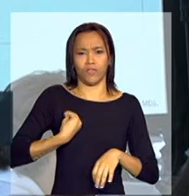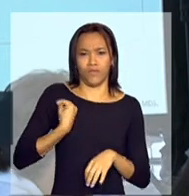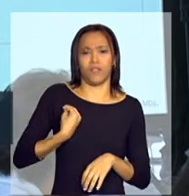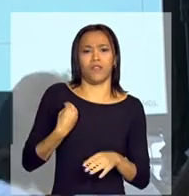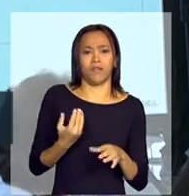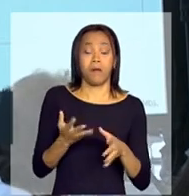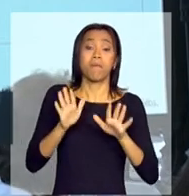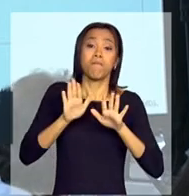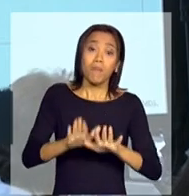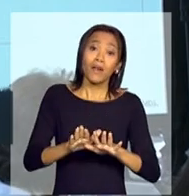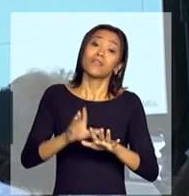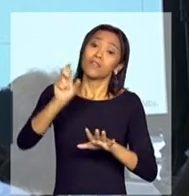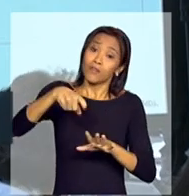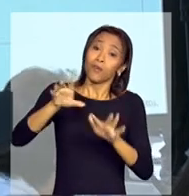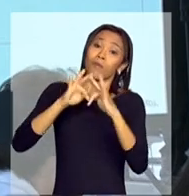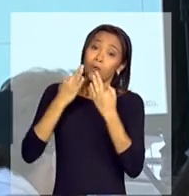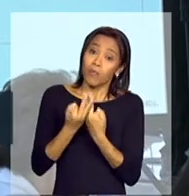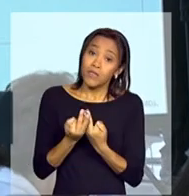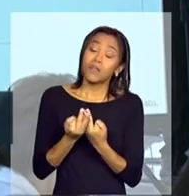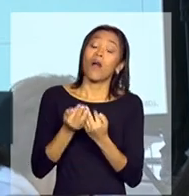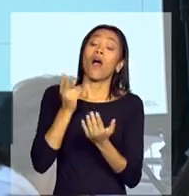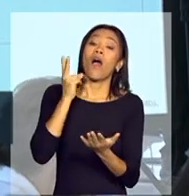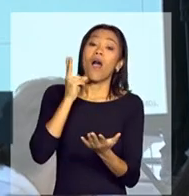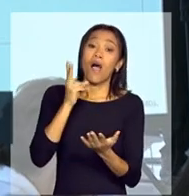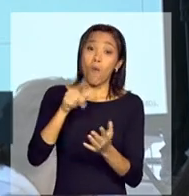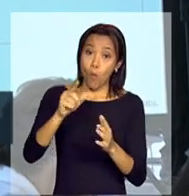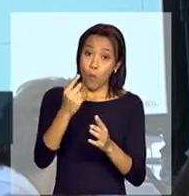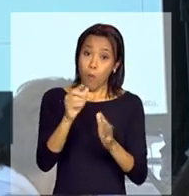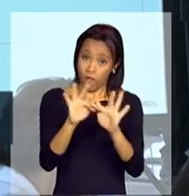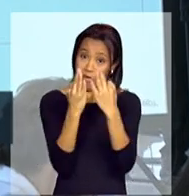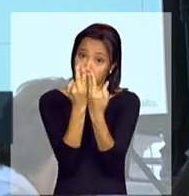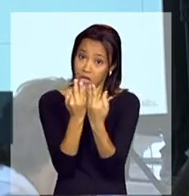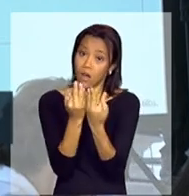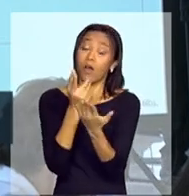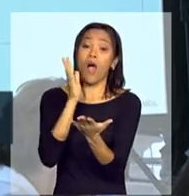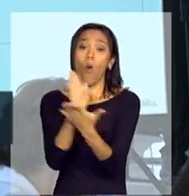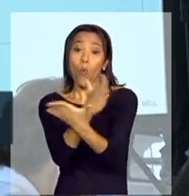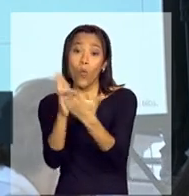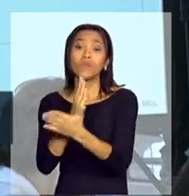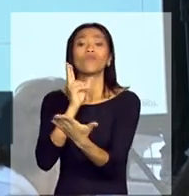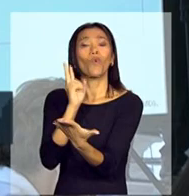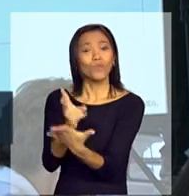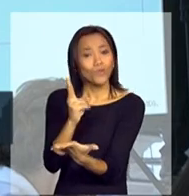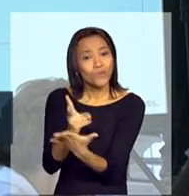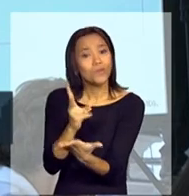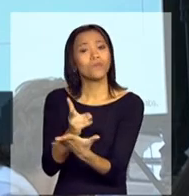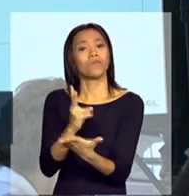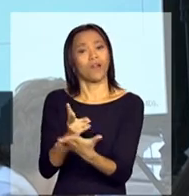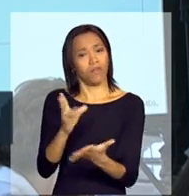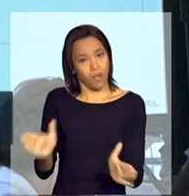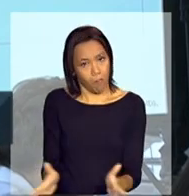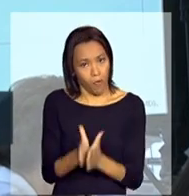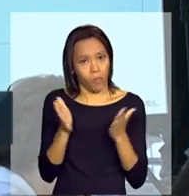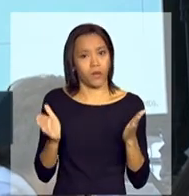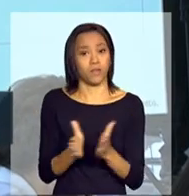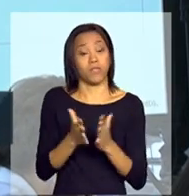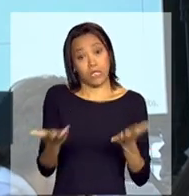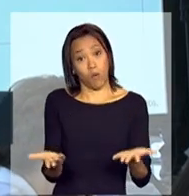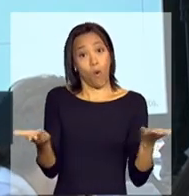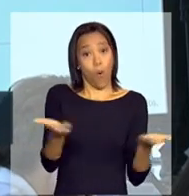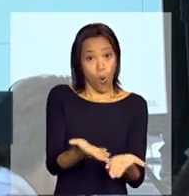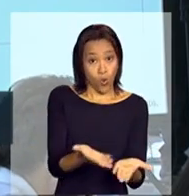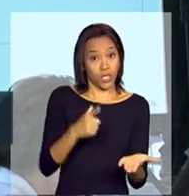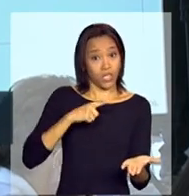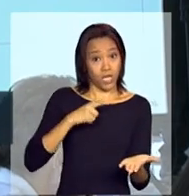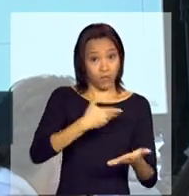mas, mesmo com o Bolsa Família, uma parte das famílias brasileiras não conseguiam sair da extrema pobreza. Como nós temos hoje